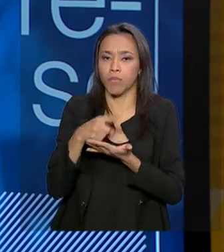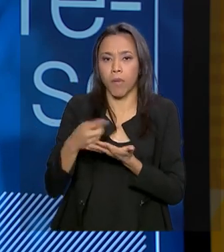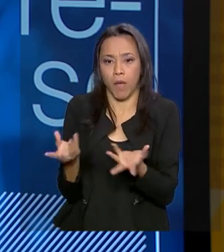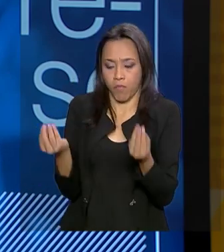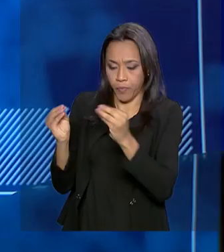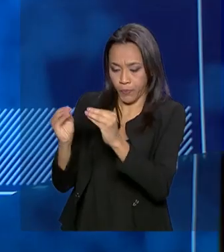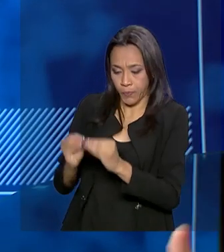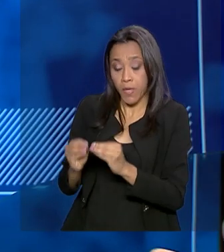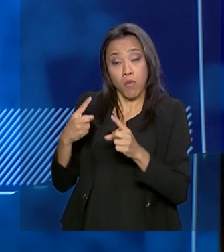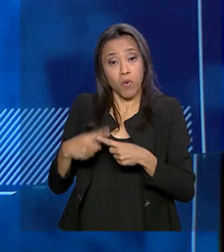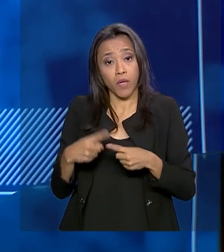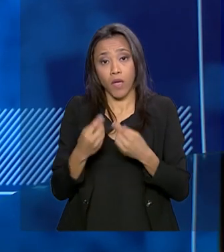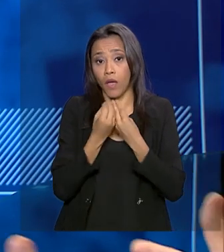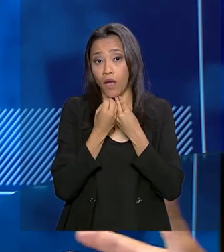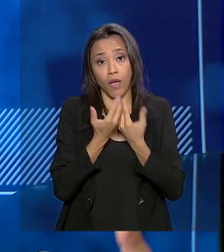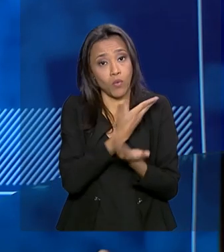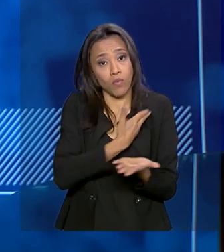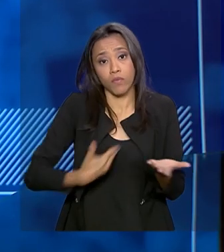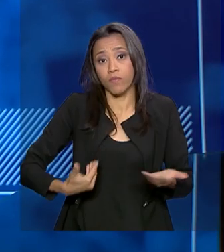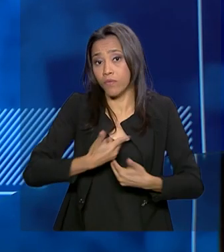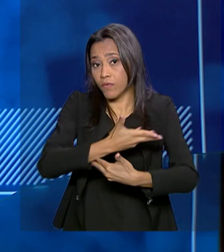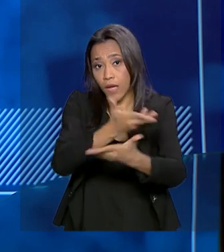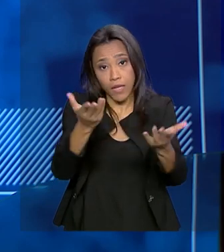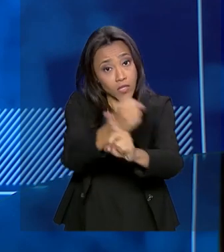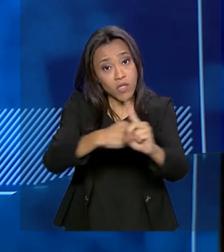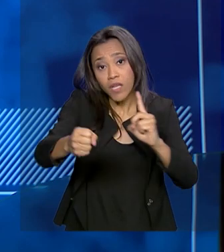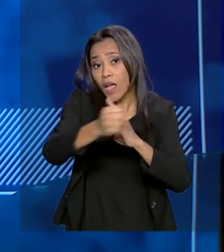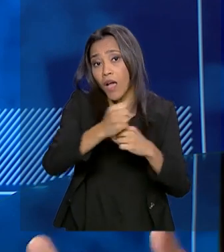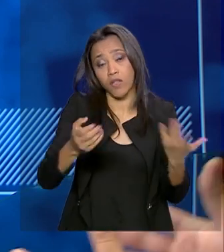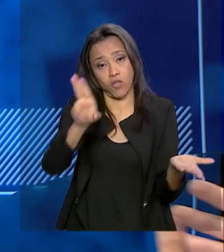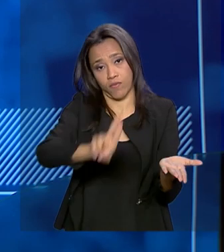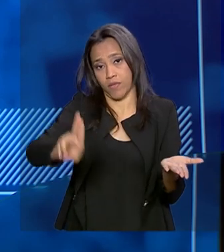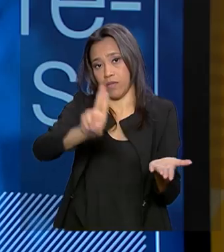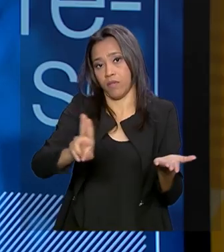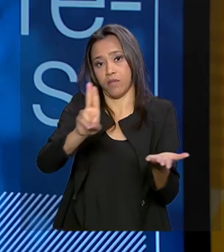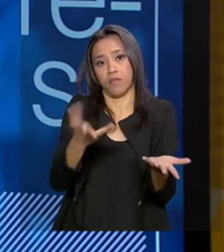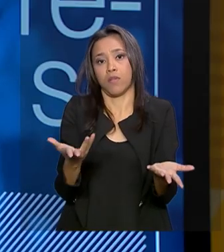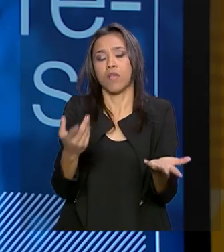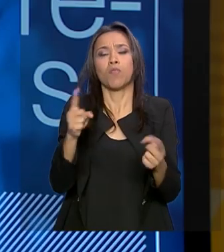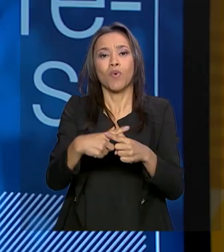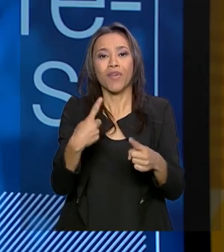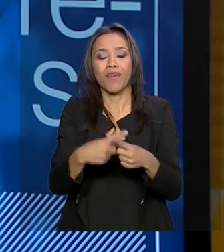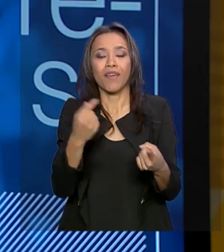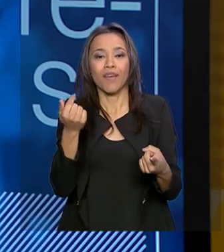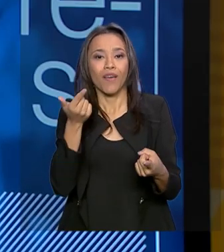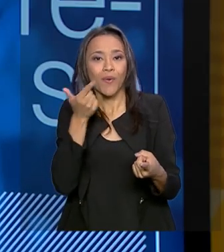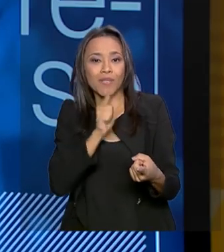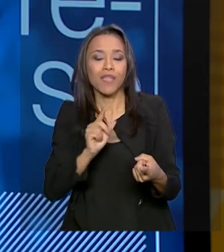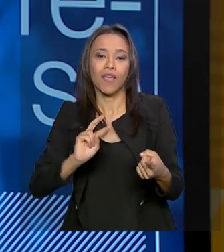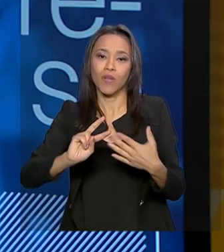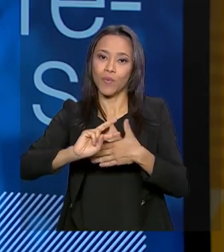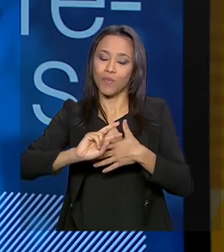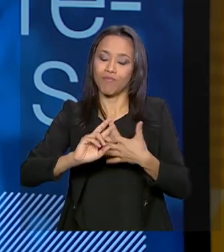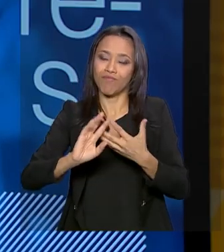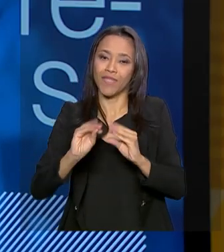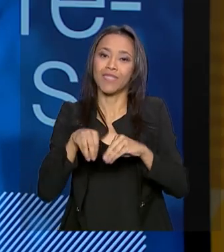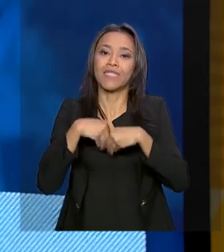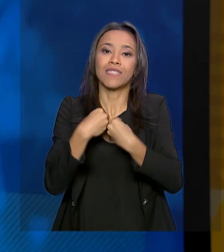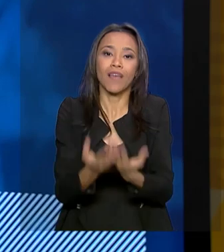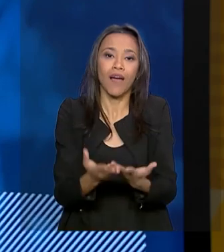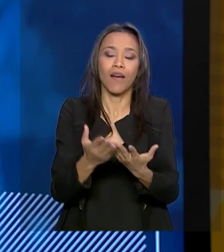por ser um bem público, ela recebe bastante subsídios da sociedade, porque ela gera mais retorno de econômico e social. Então, nós